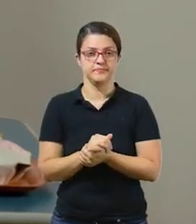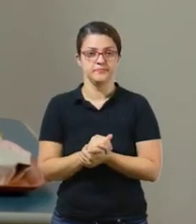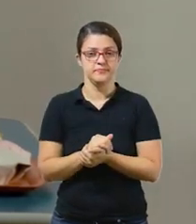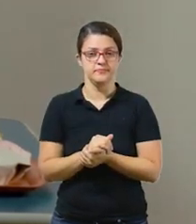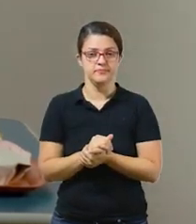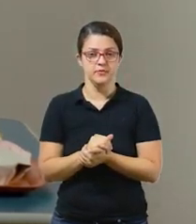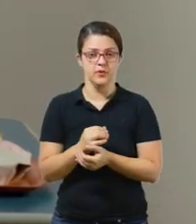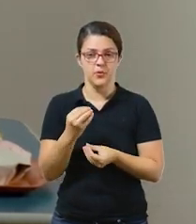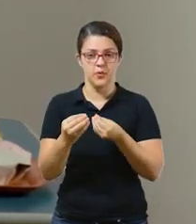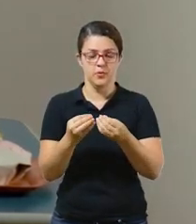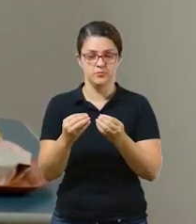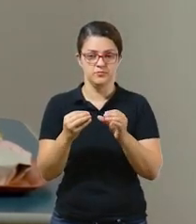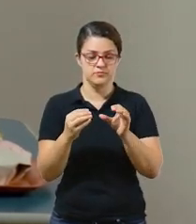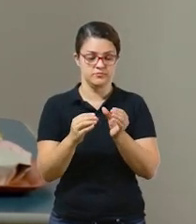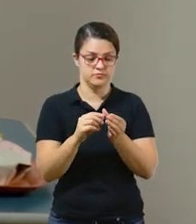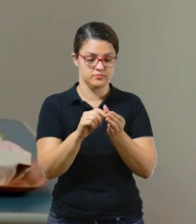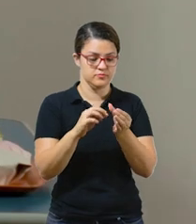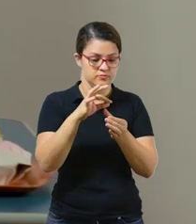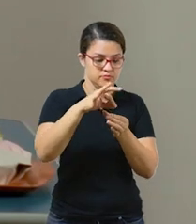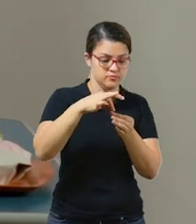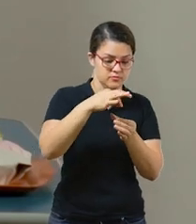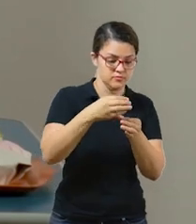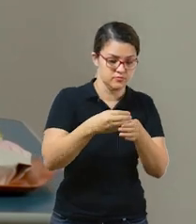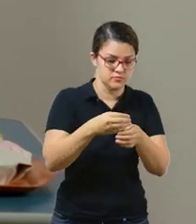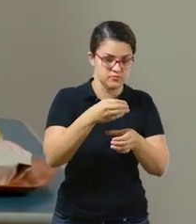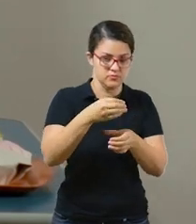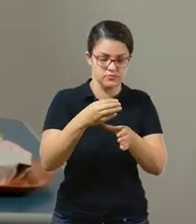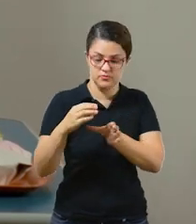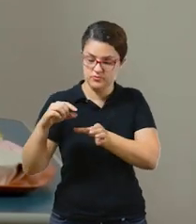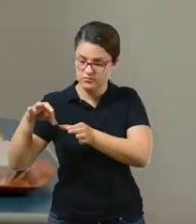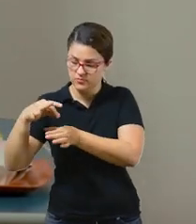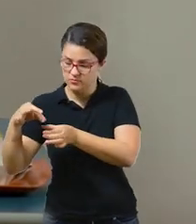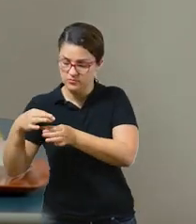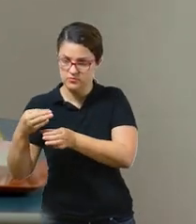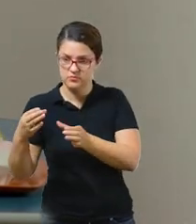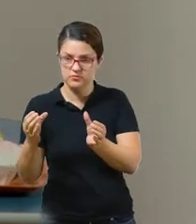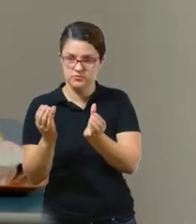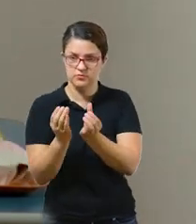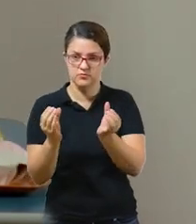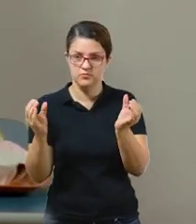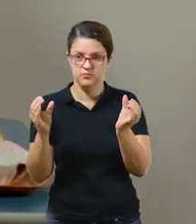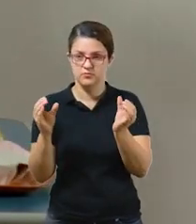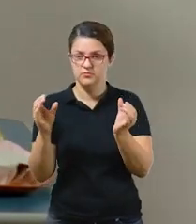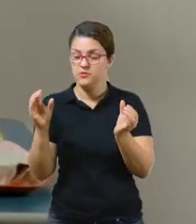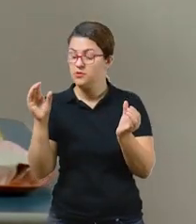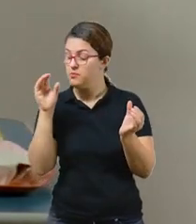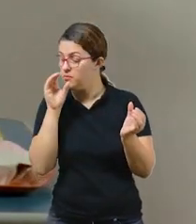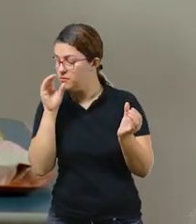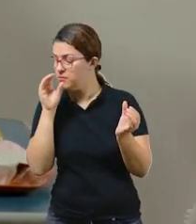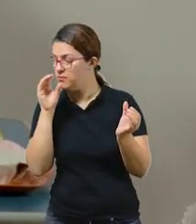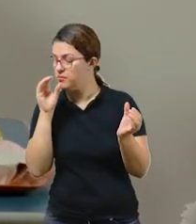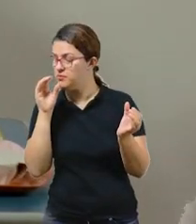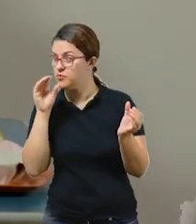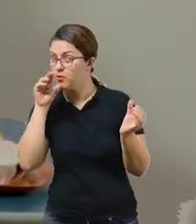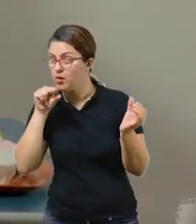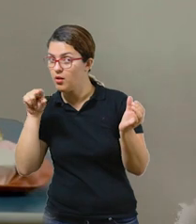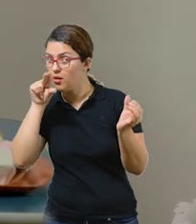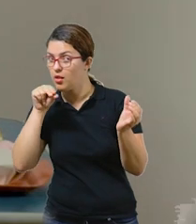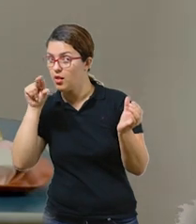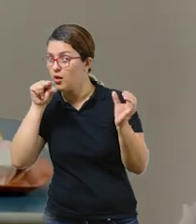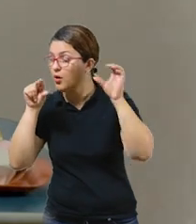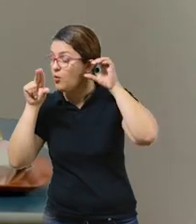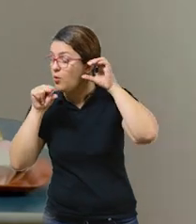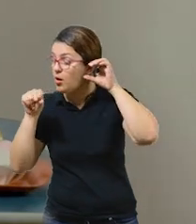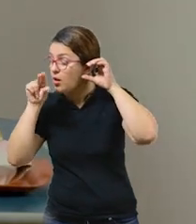passar o cordão e você amarra, dá dois nozinhos para não sair. E aí você vai brincar com a criança, um vai falar e o outro vai escutar,